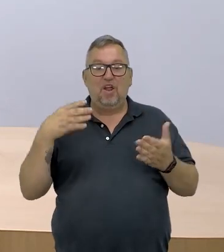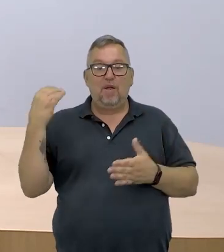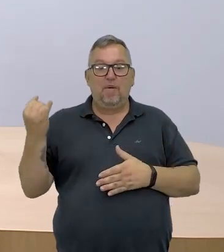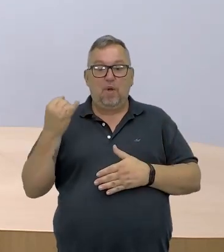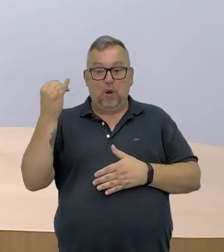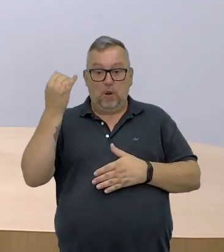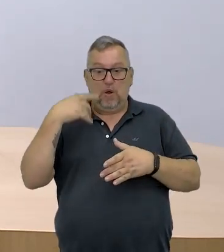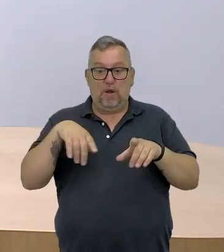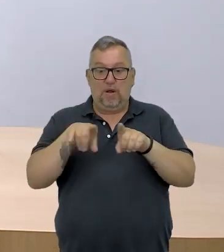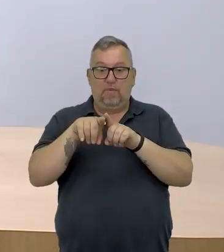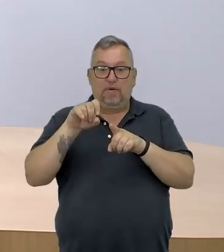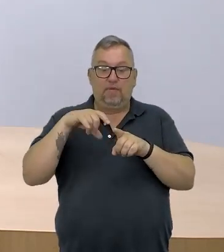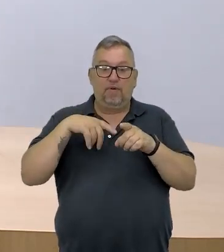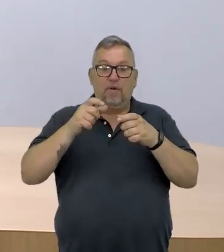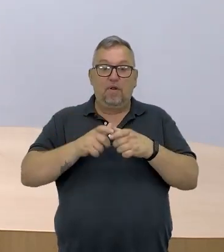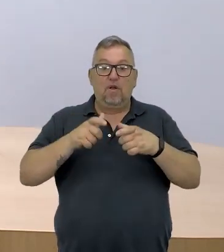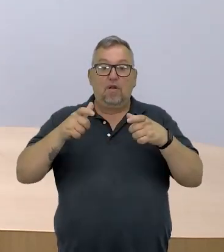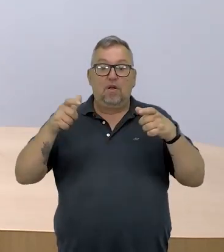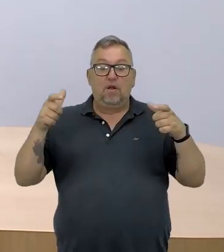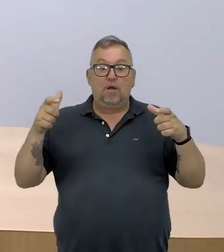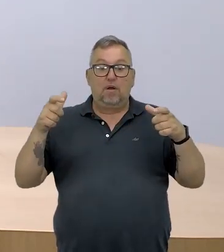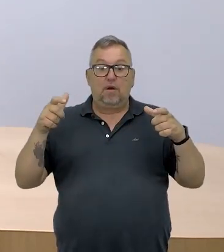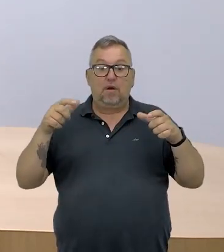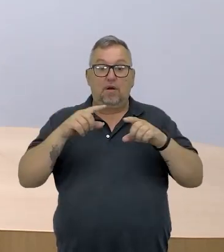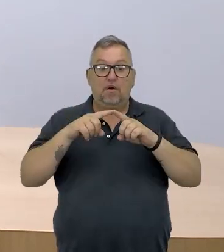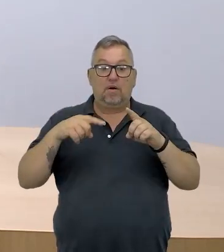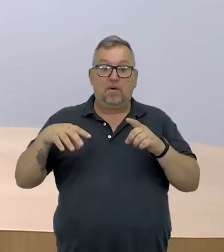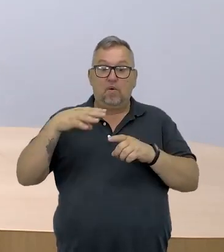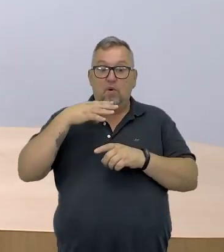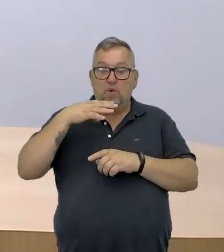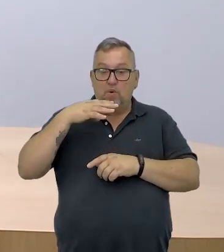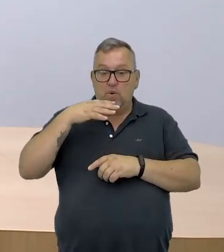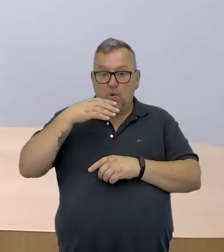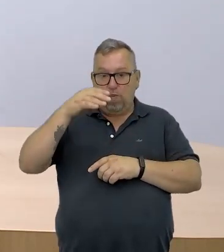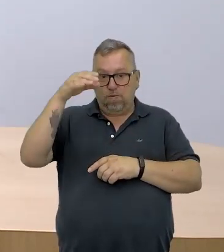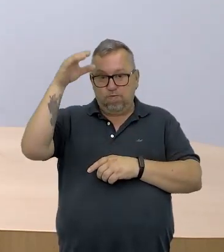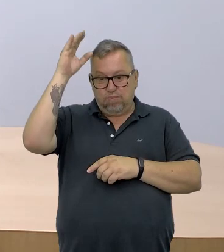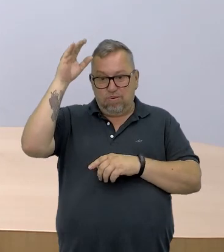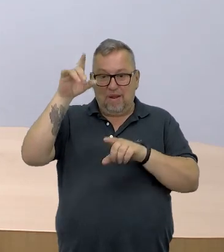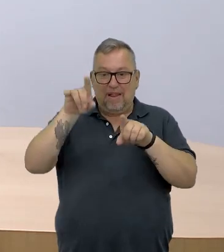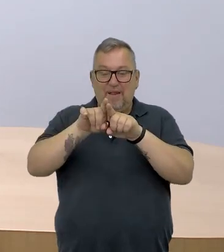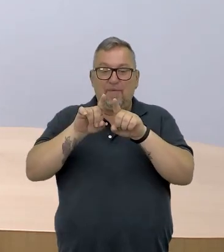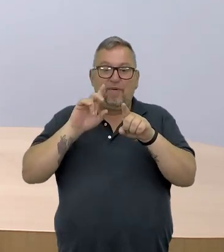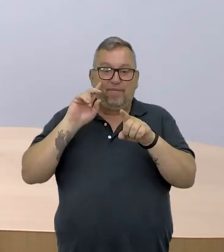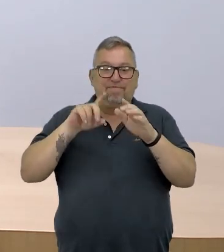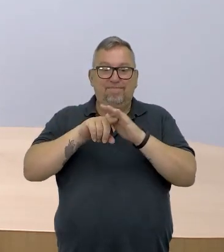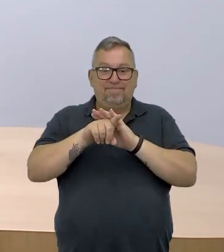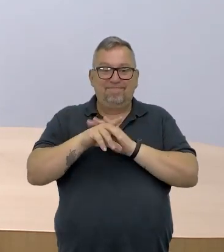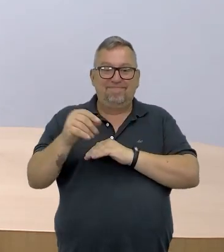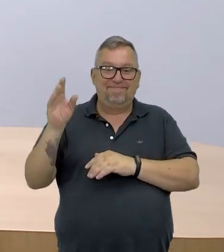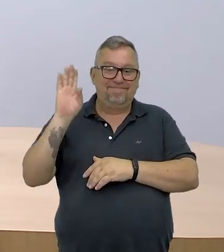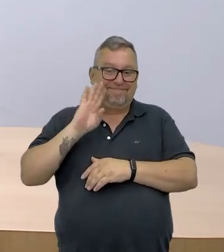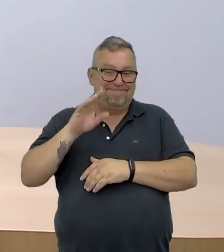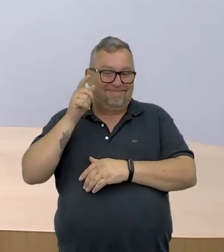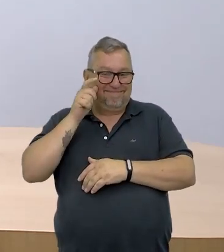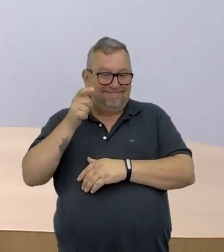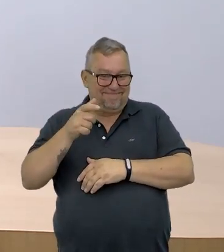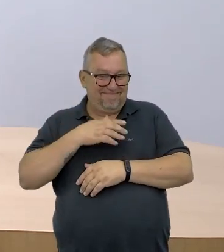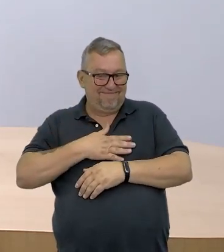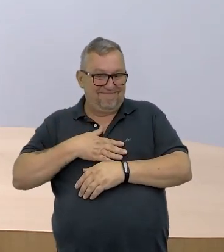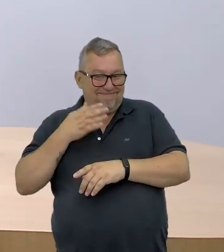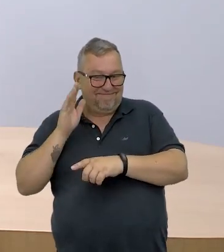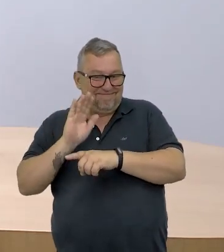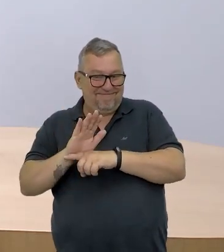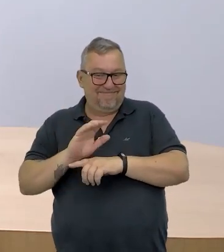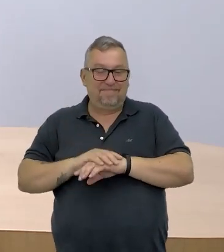importante aí, se você quer aumentar mais, enriquecer mais o seu rol de aulas, então, pesquisa lá que vai ser bem interessante, vai ser um prazer ajudar